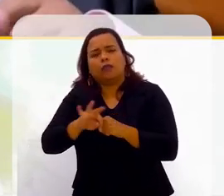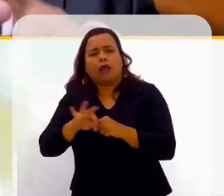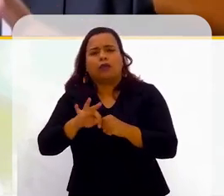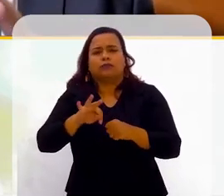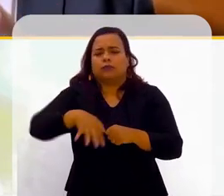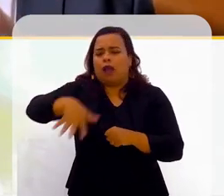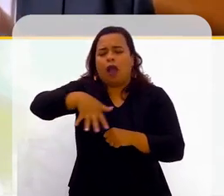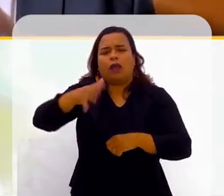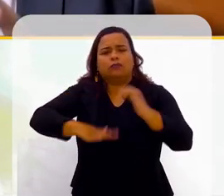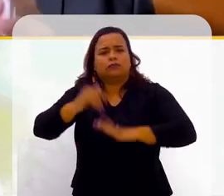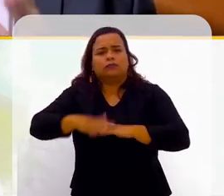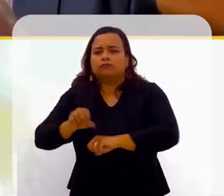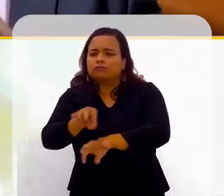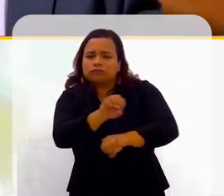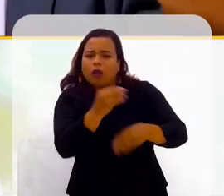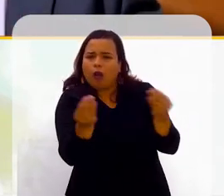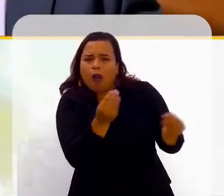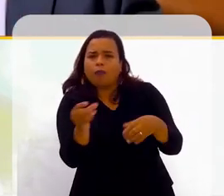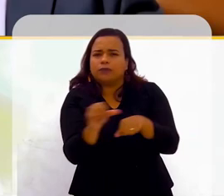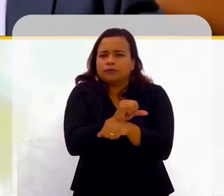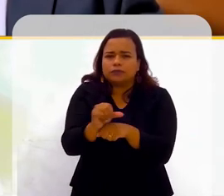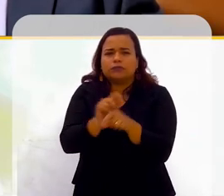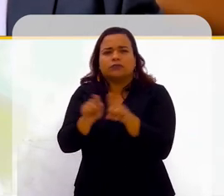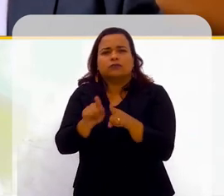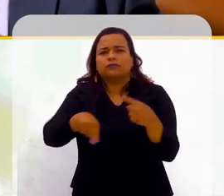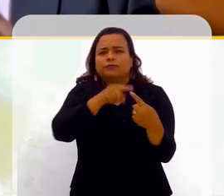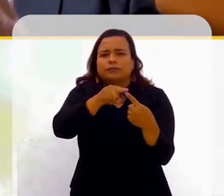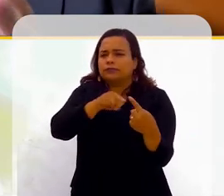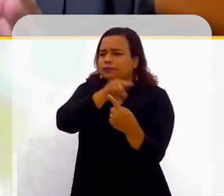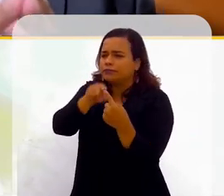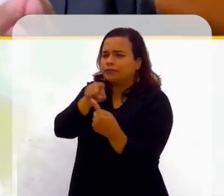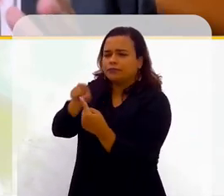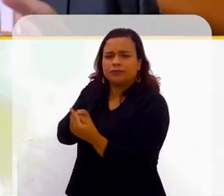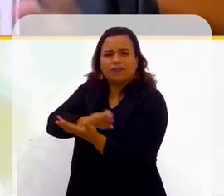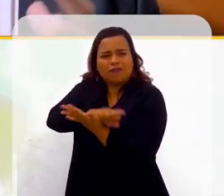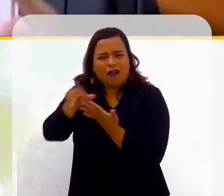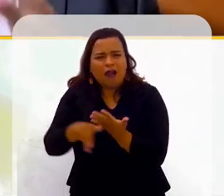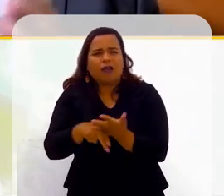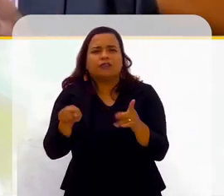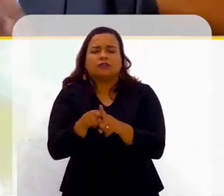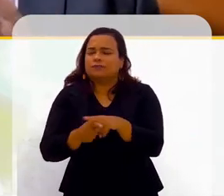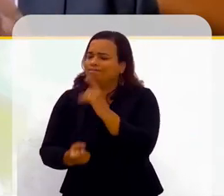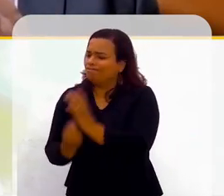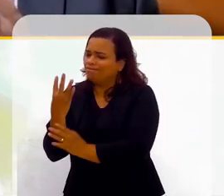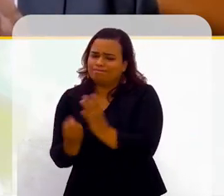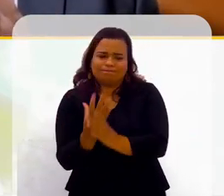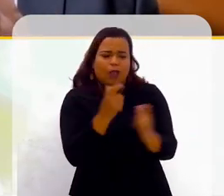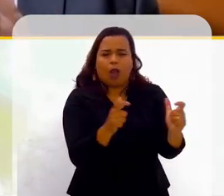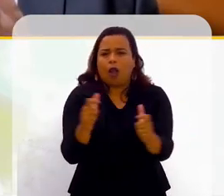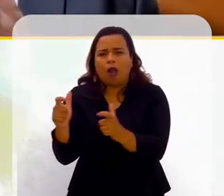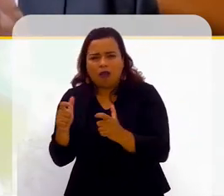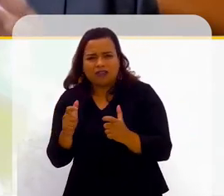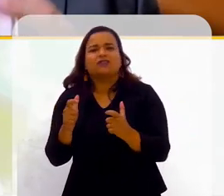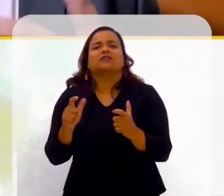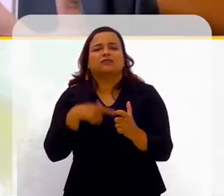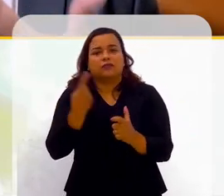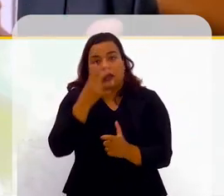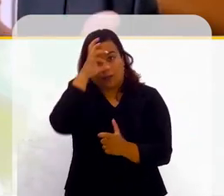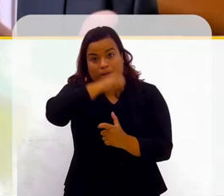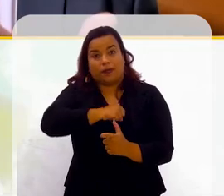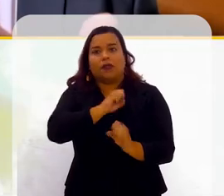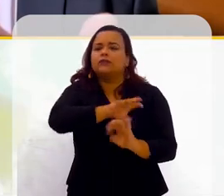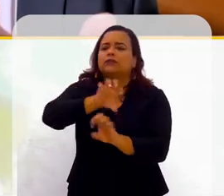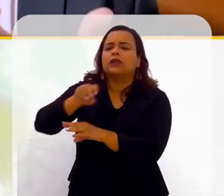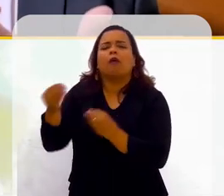aprendem, como as pessoas ensinam, os vieses que a gente tem no ensino e quais origens que a gente tem, como a gente